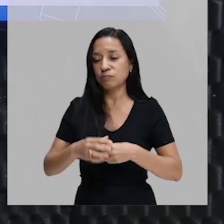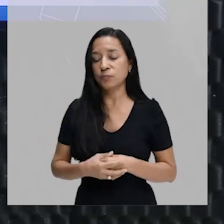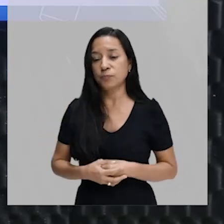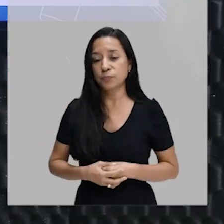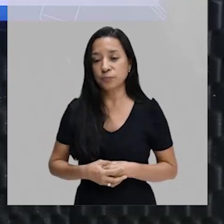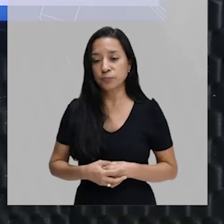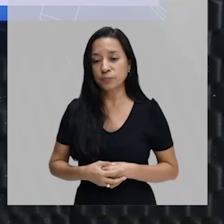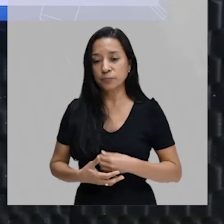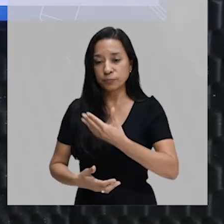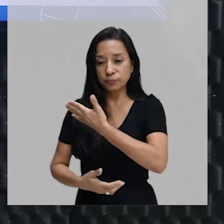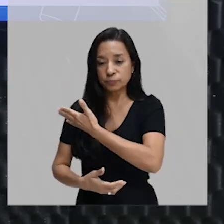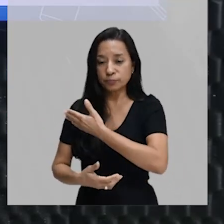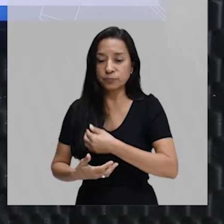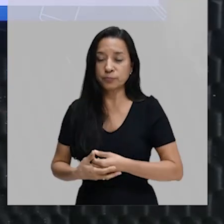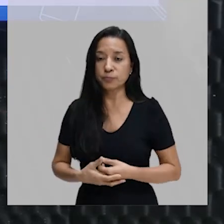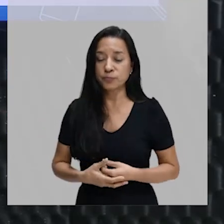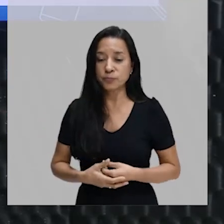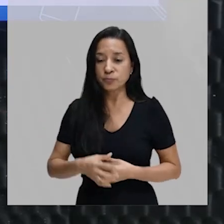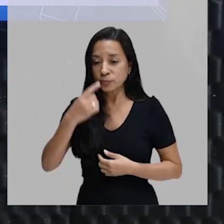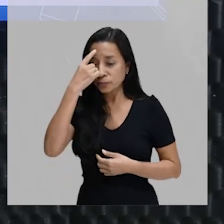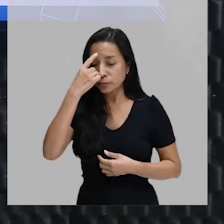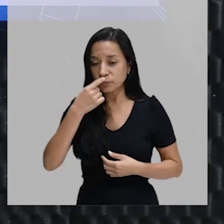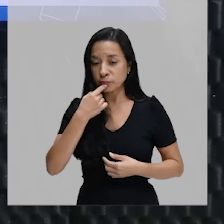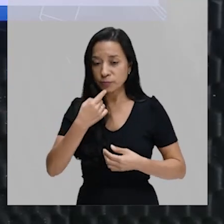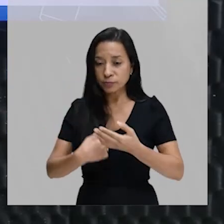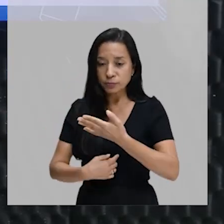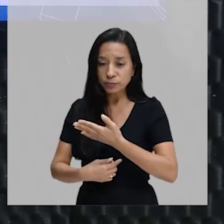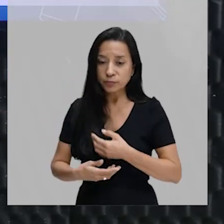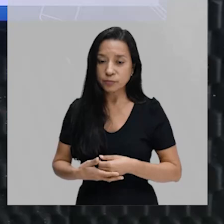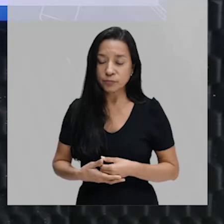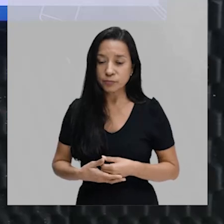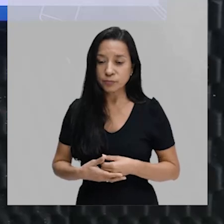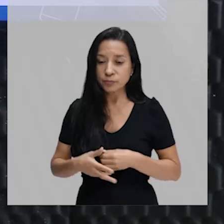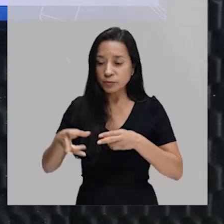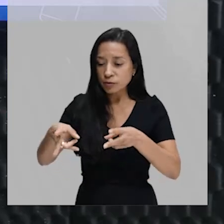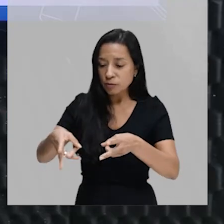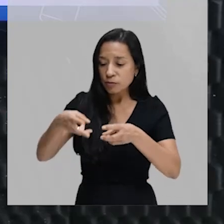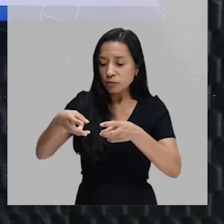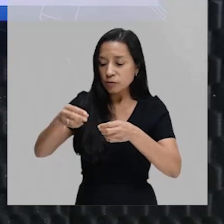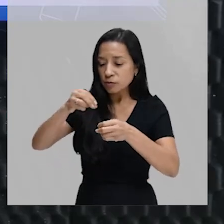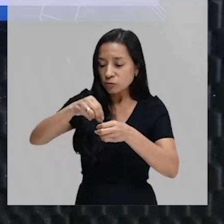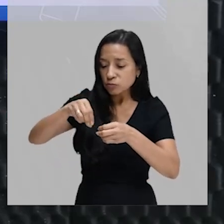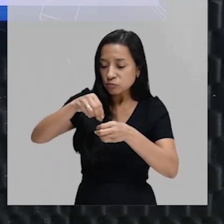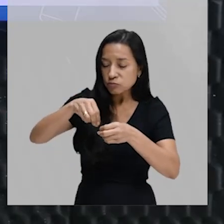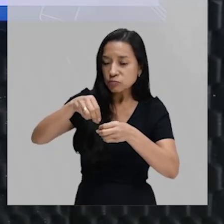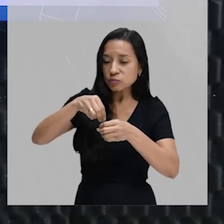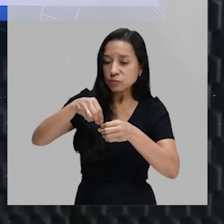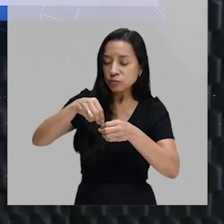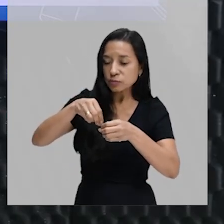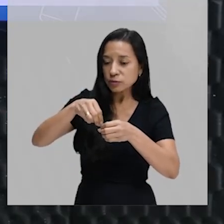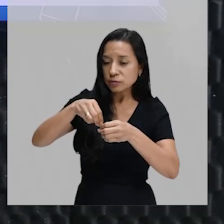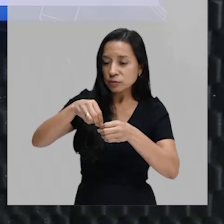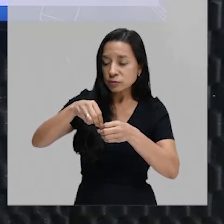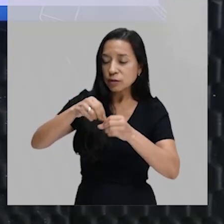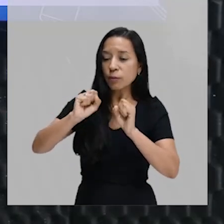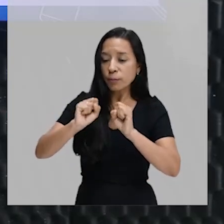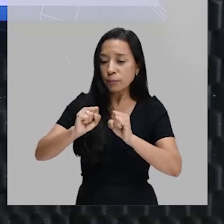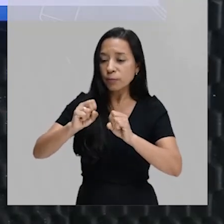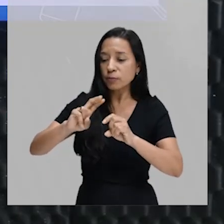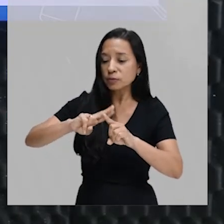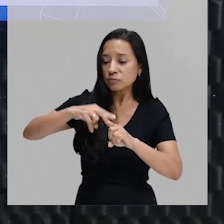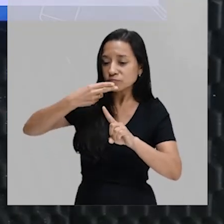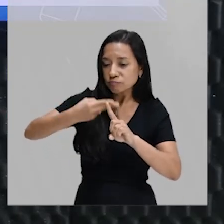bacteriófago aqui, ele está querendo injetar o material genético dele na bactéria para que ele possa se